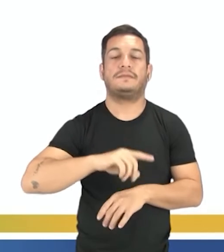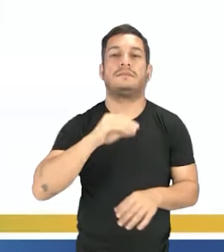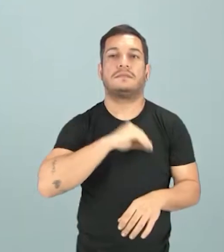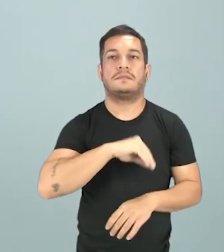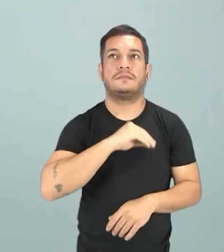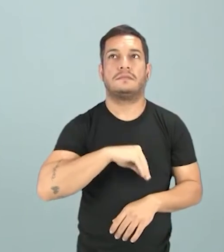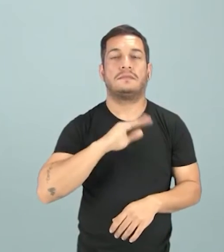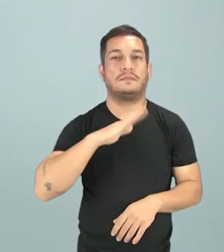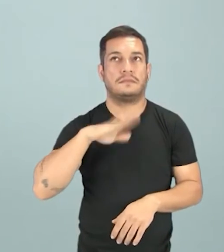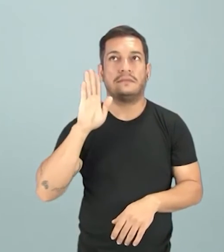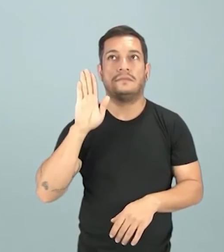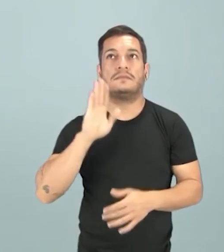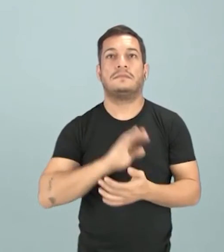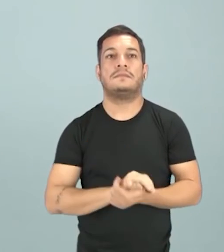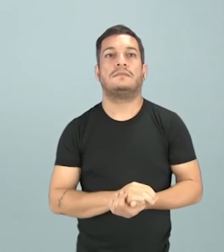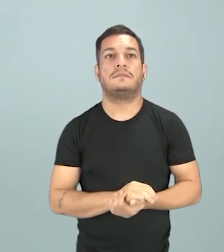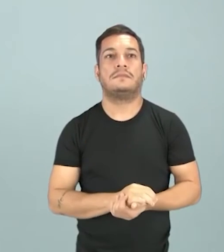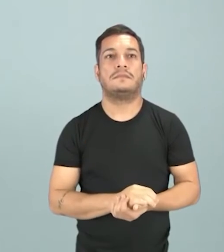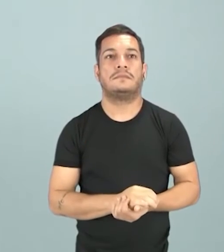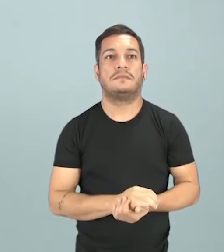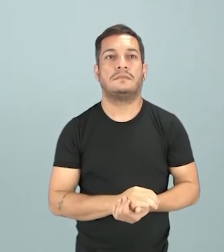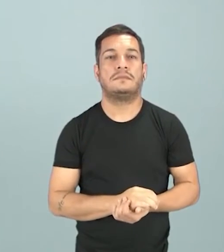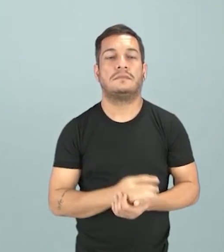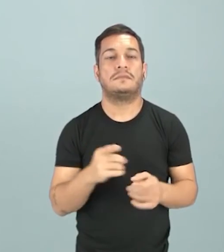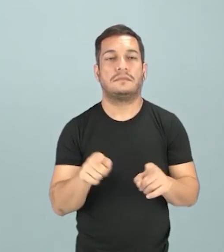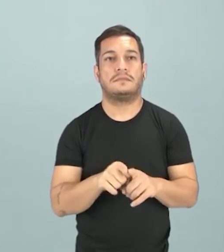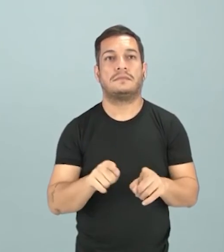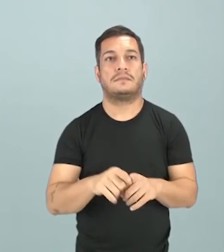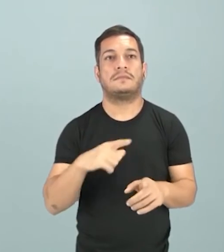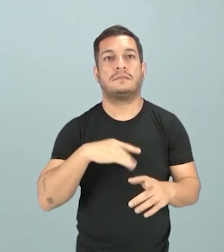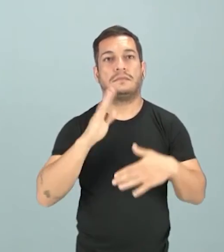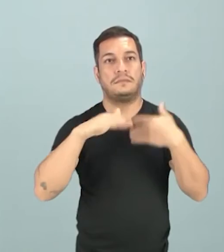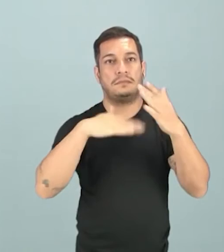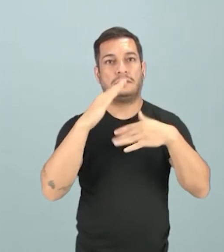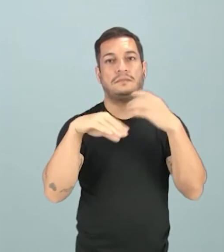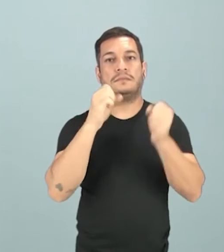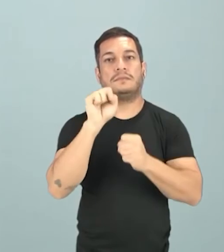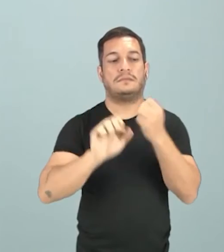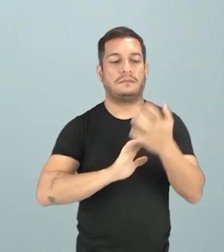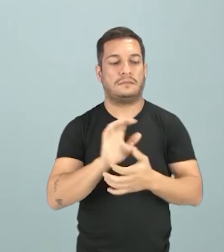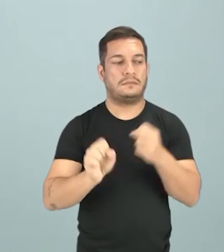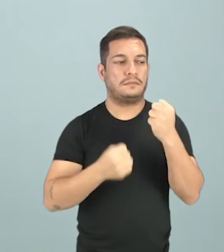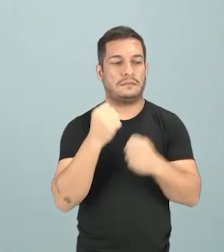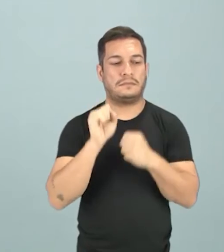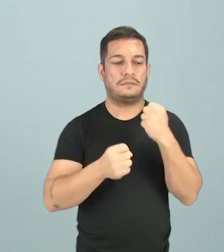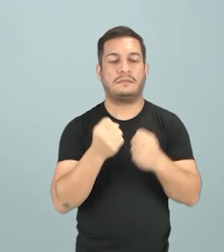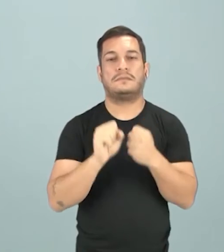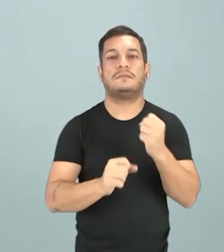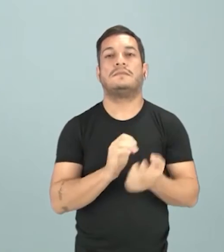salário maior. E também teve a evolução da Revolução Industrial.